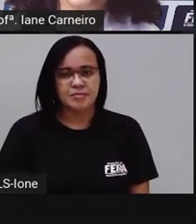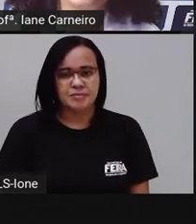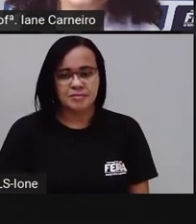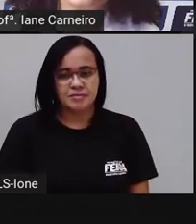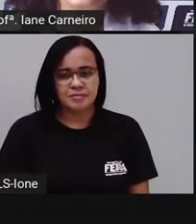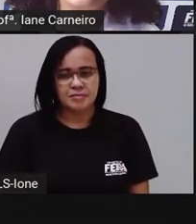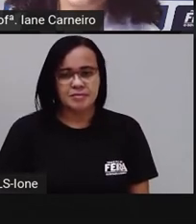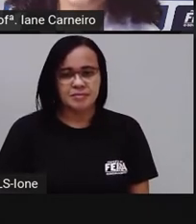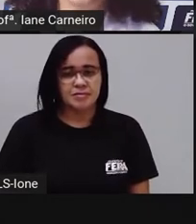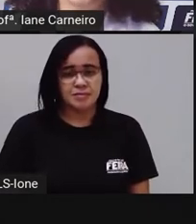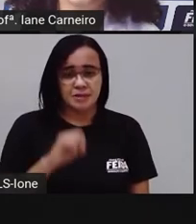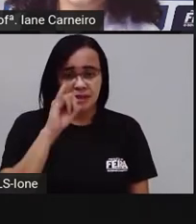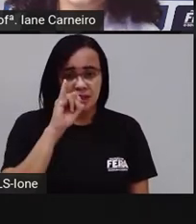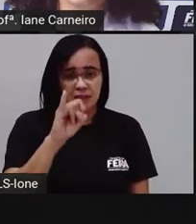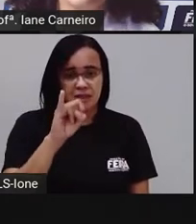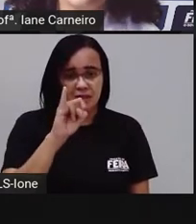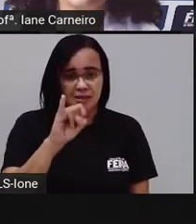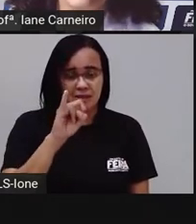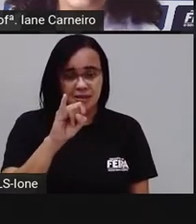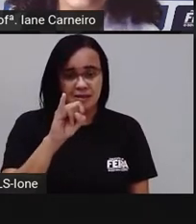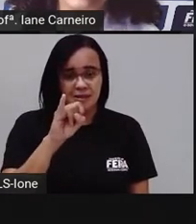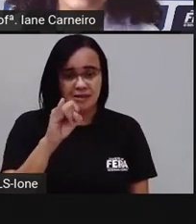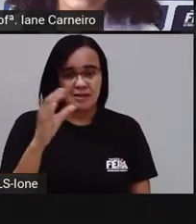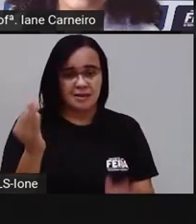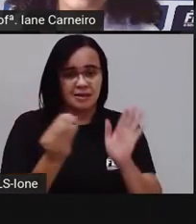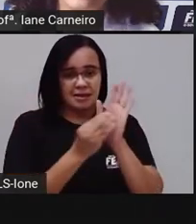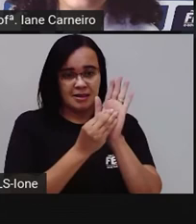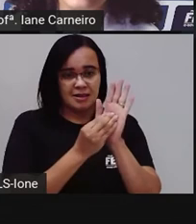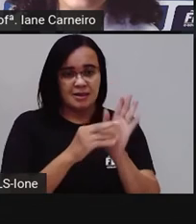Olha, depois a gente coloca a letra rei.